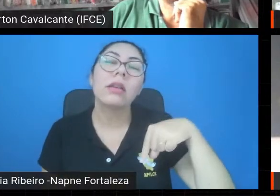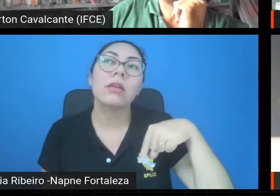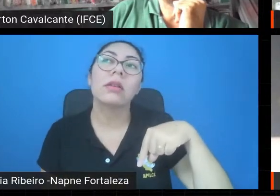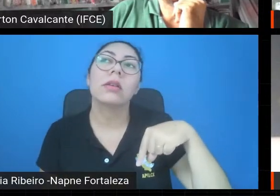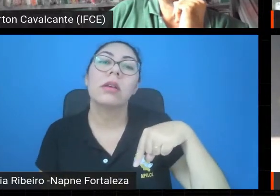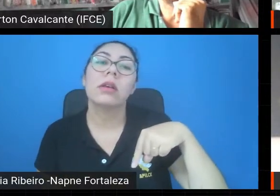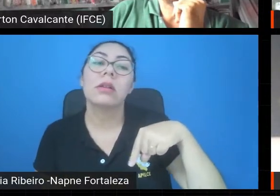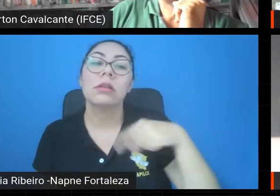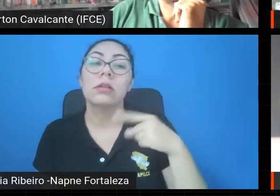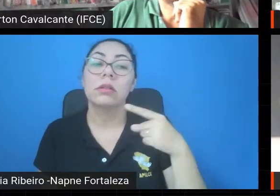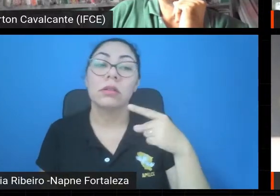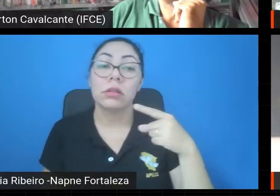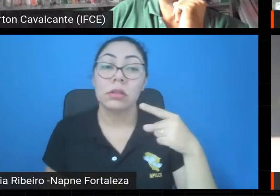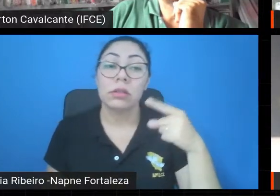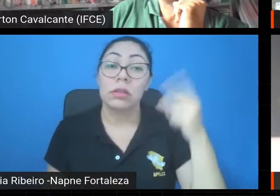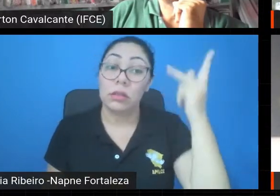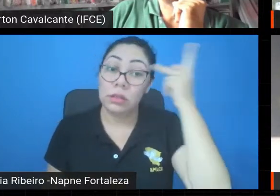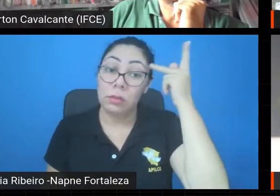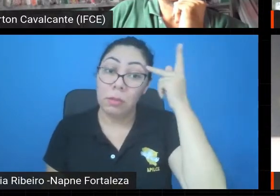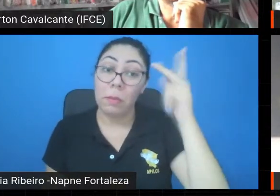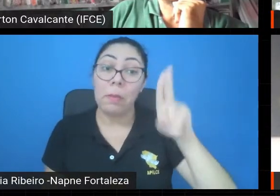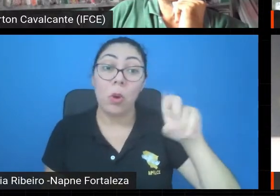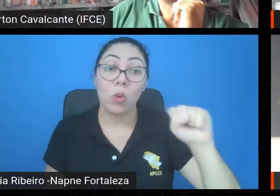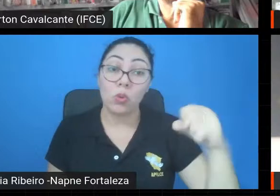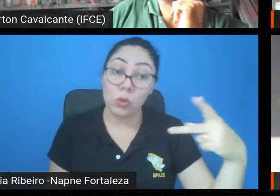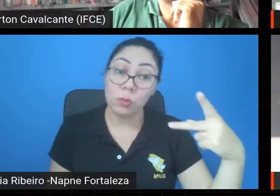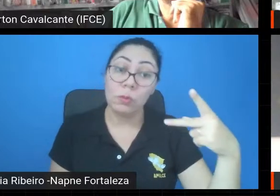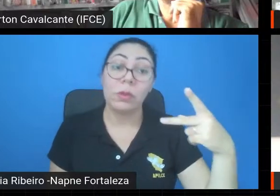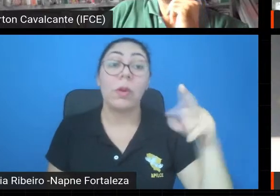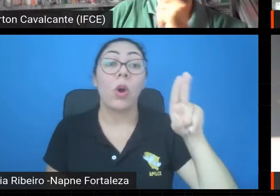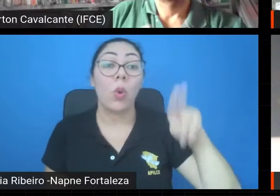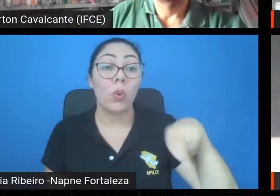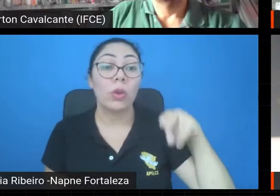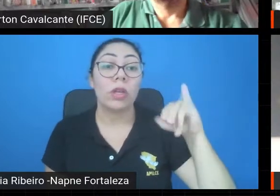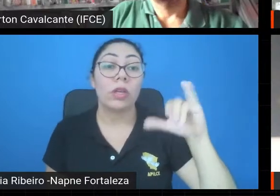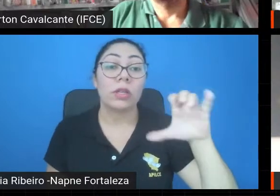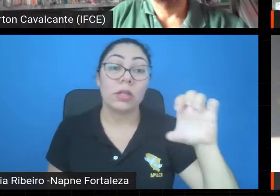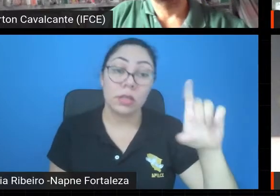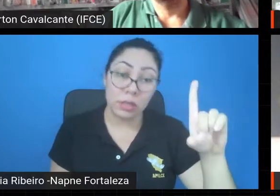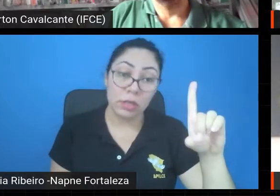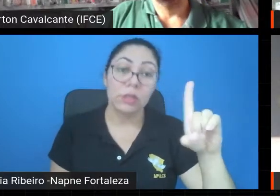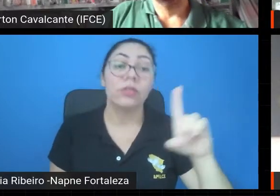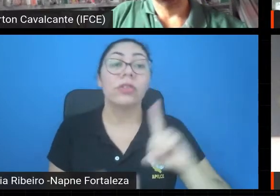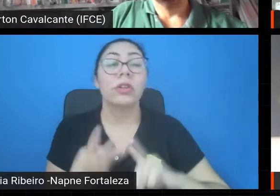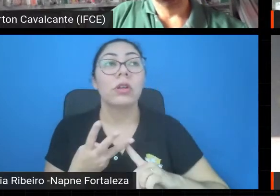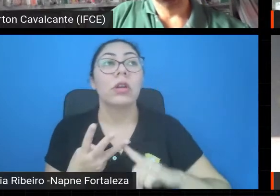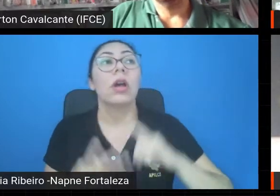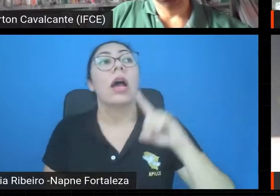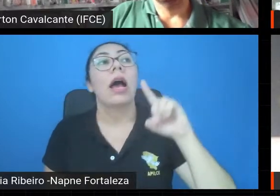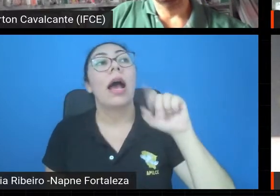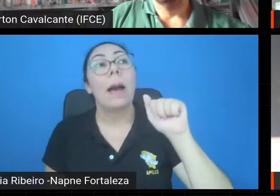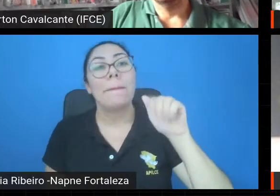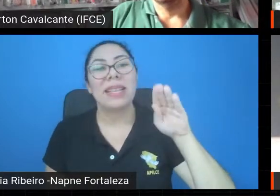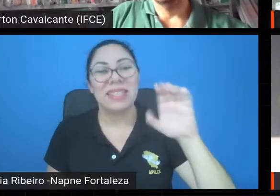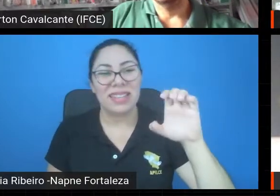USP, tem a Unicid, tem a Universidade do ABC, INPE,